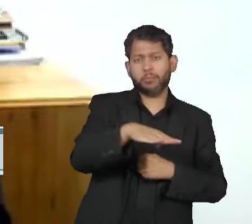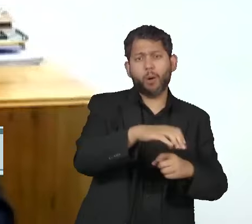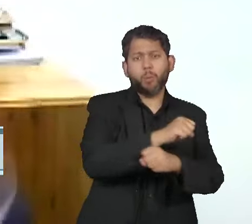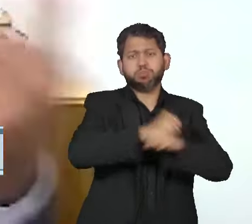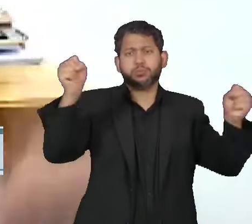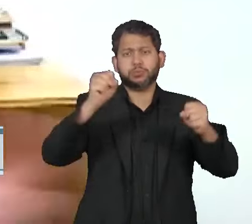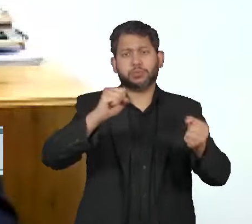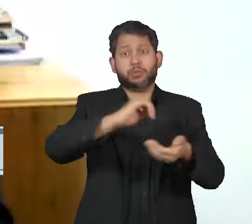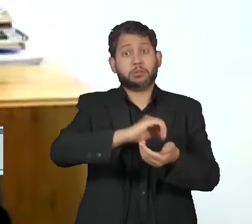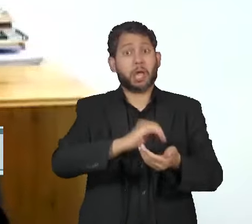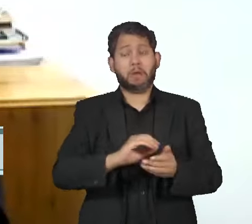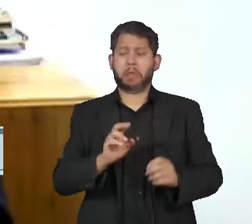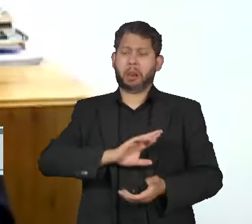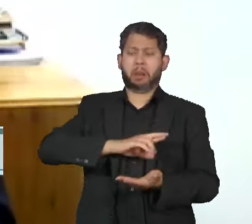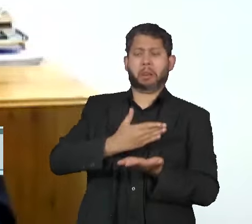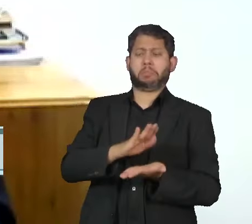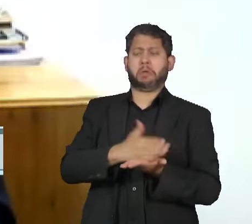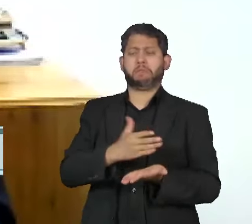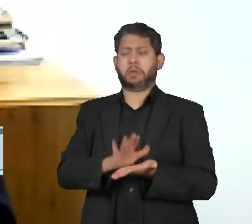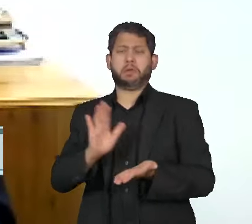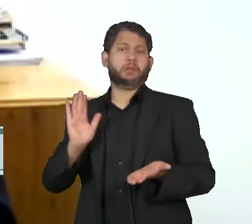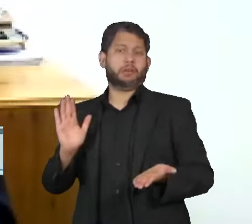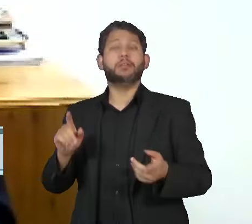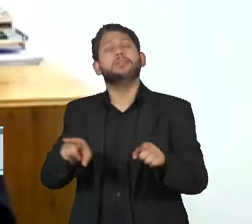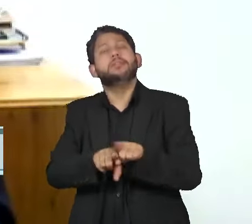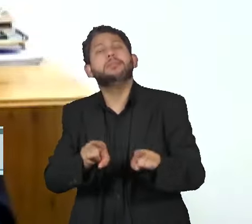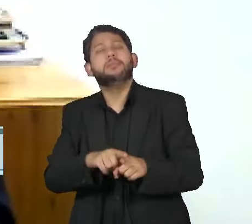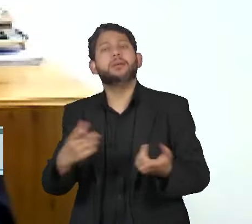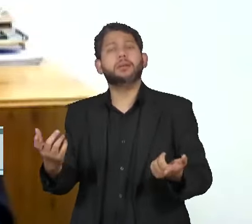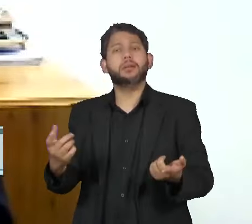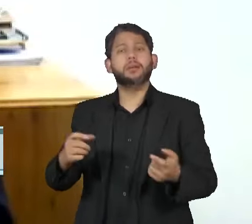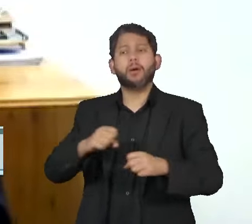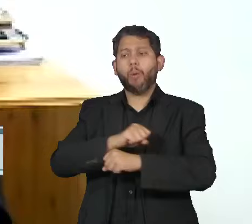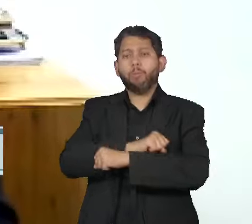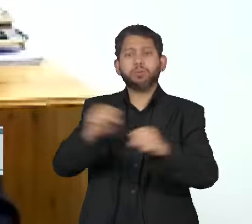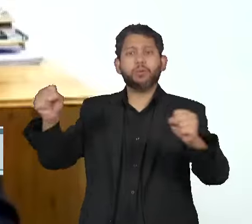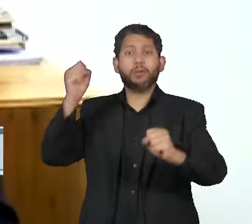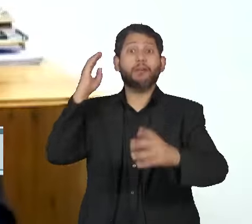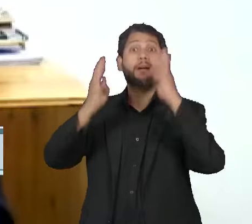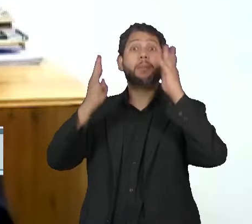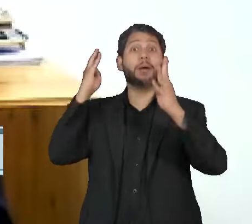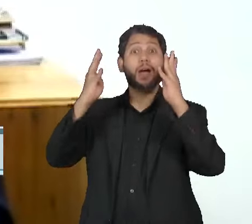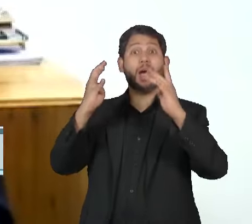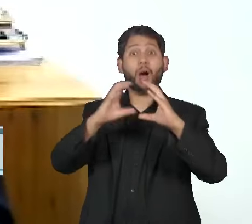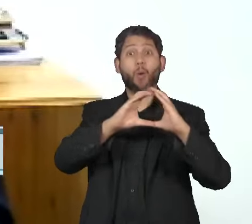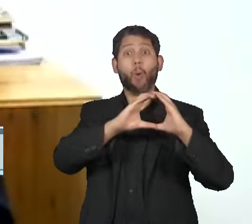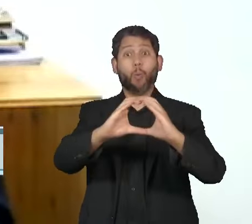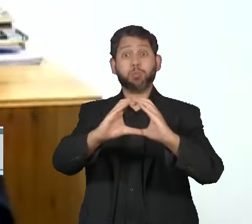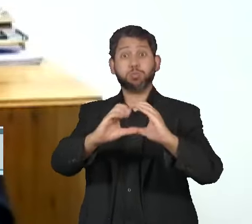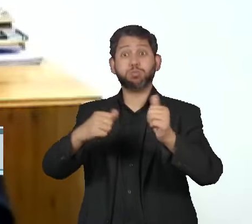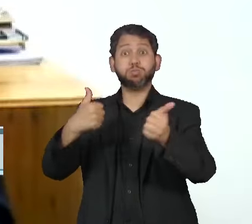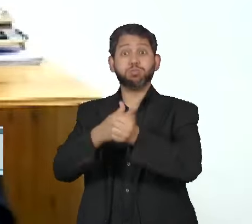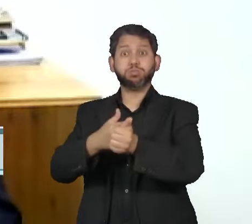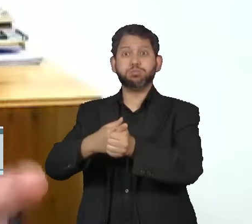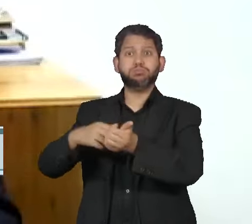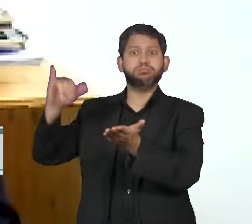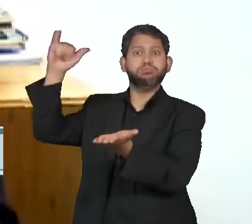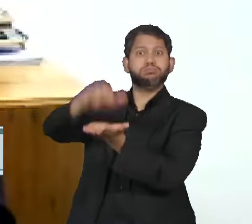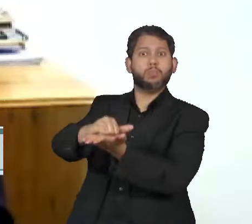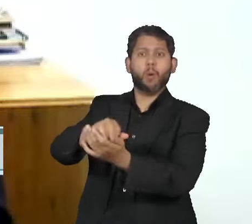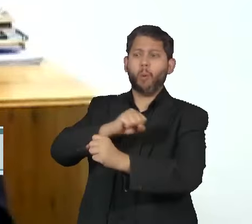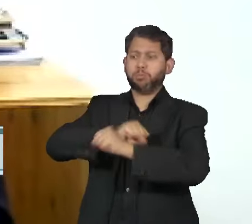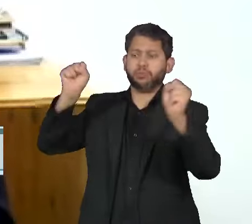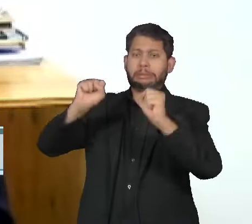passada, que não tem nada a ver com a tentativa de explosão de um caminhão tanque próximo ao aeroporto e que,